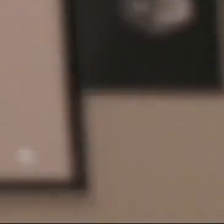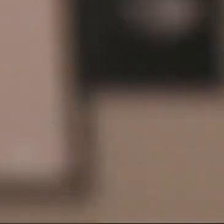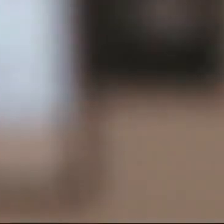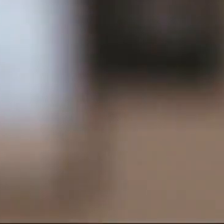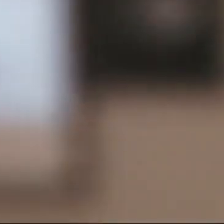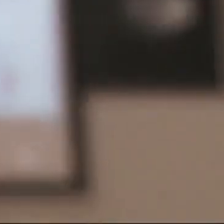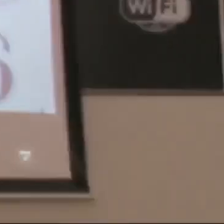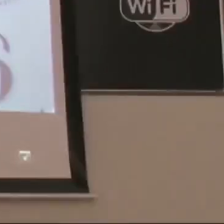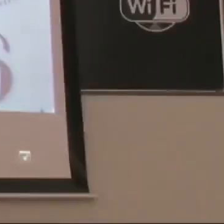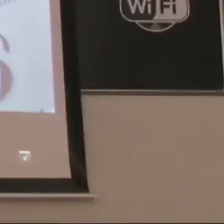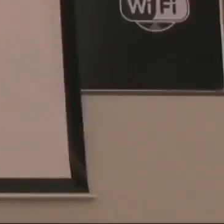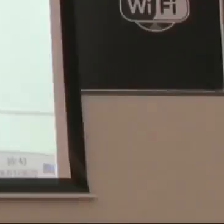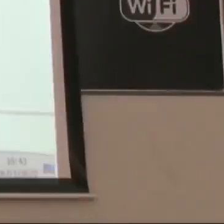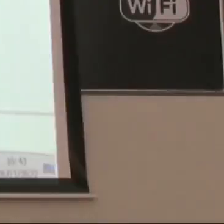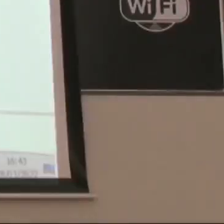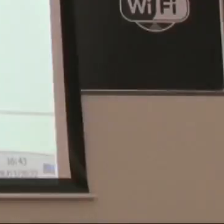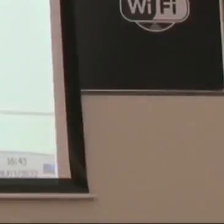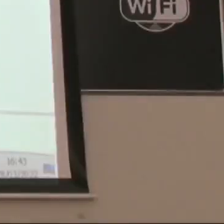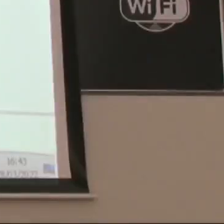Está na hora.